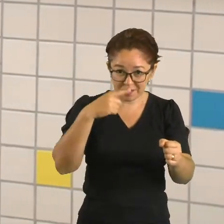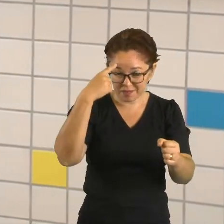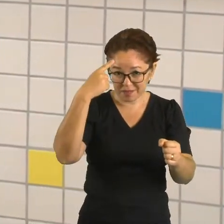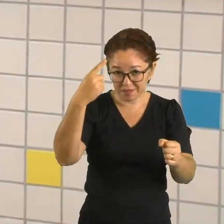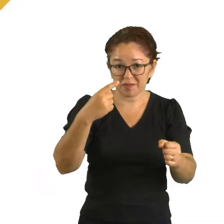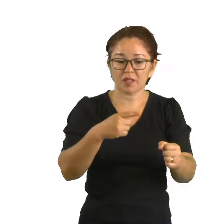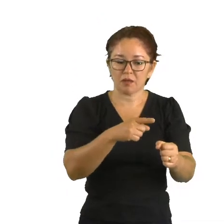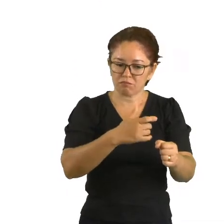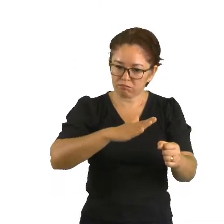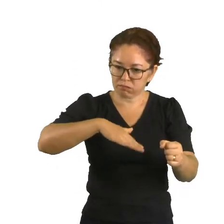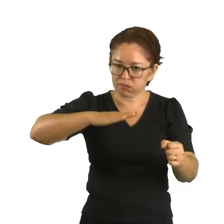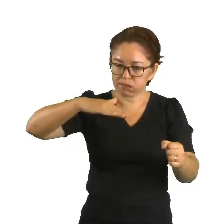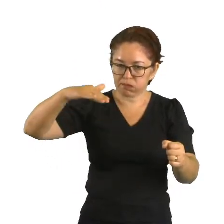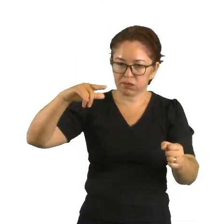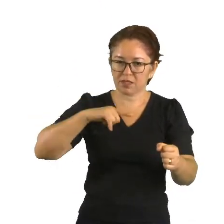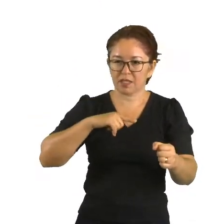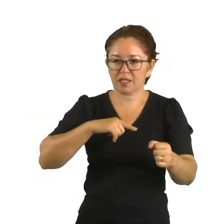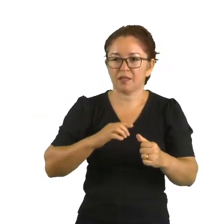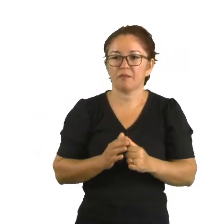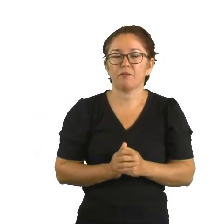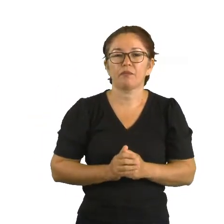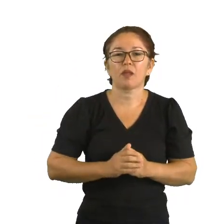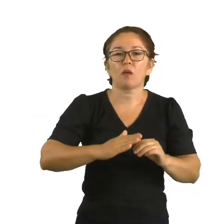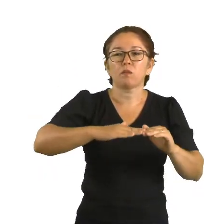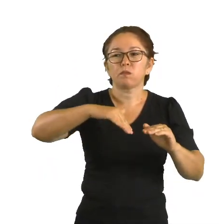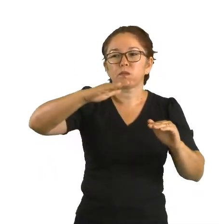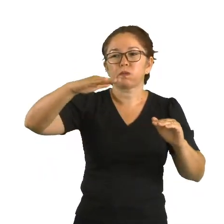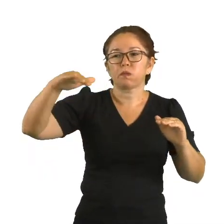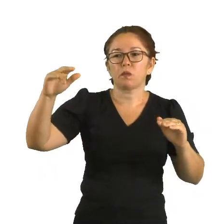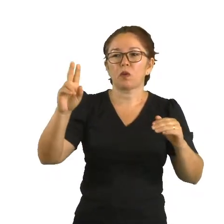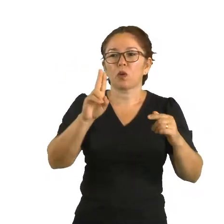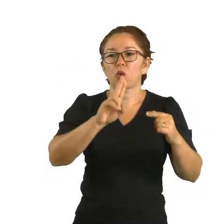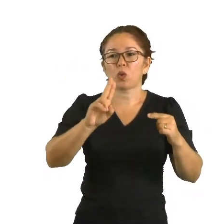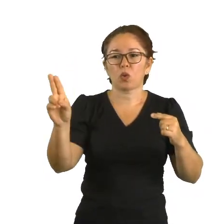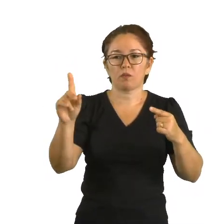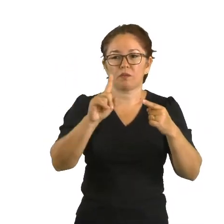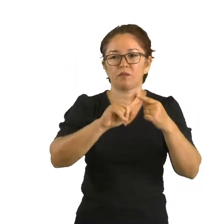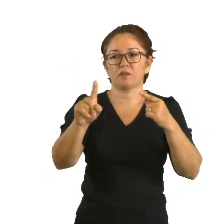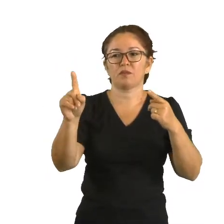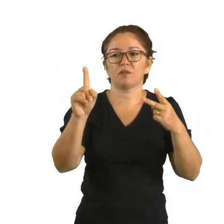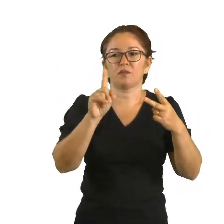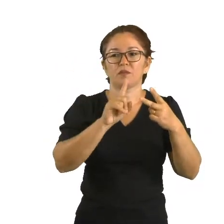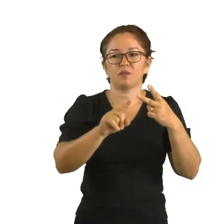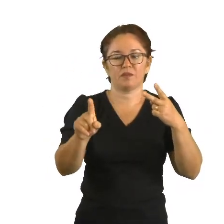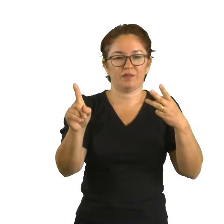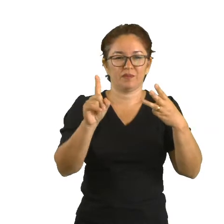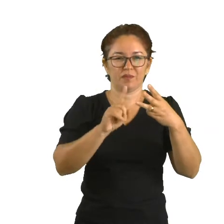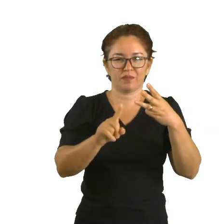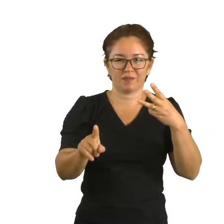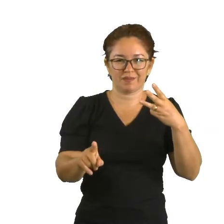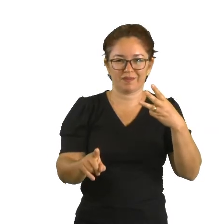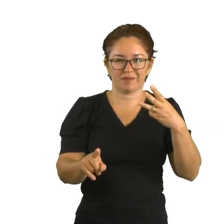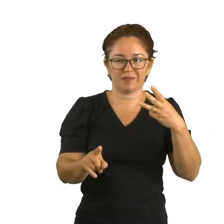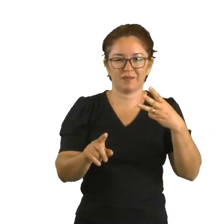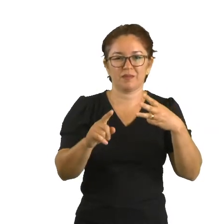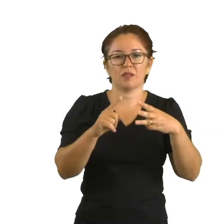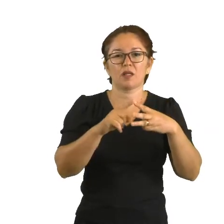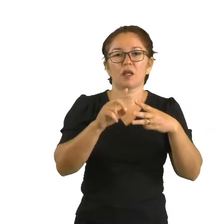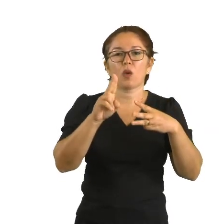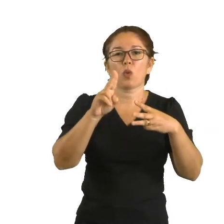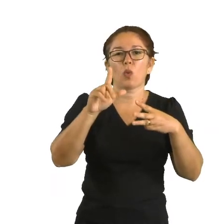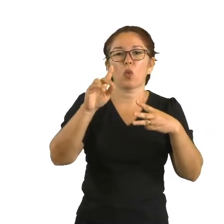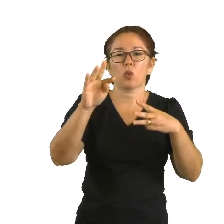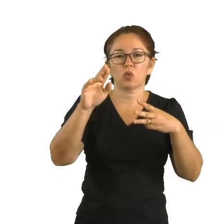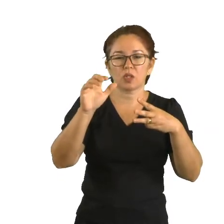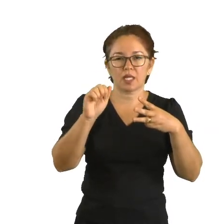unidimensional, tridimensional e bidimensional. No slide que está projetando para vocês,